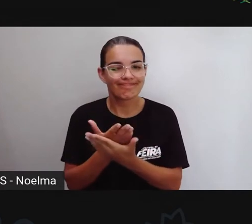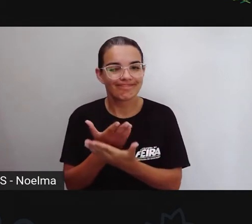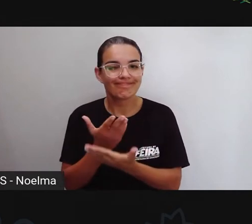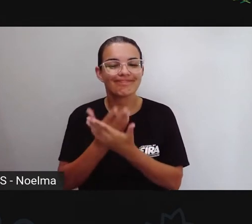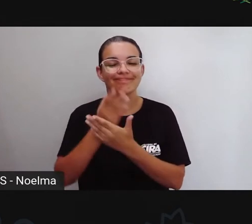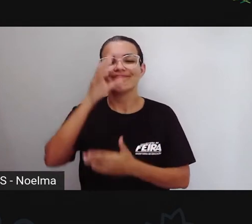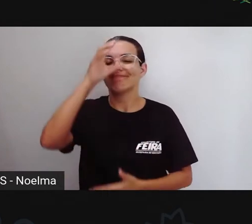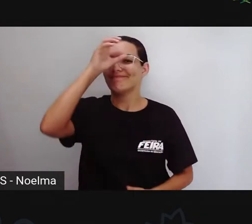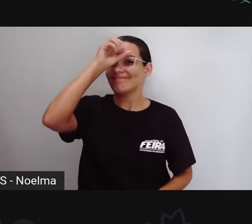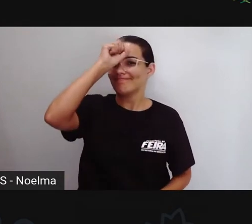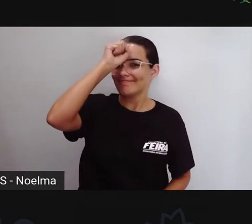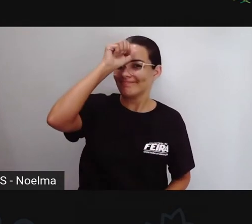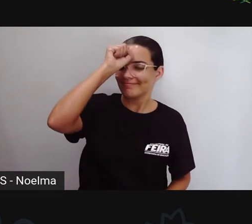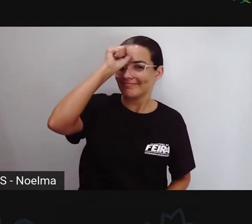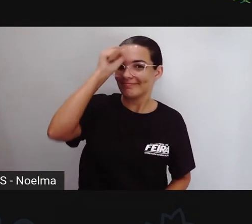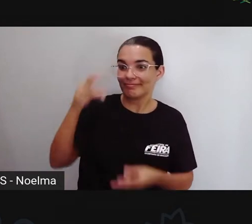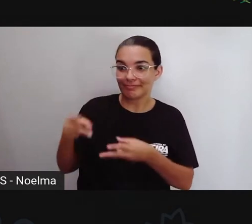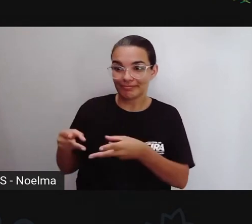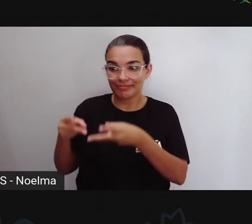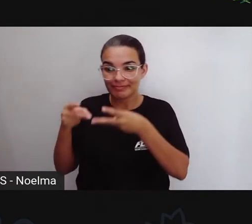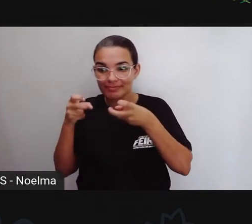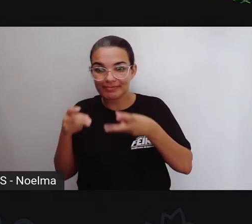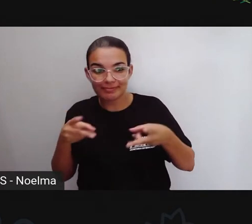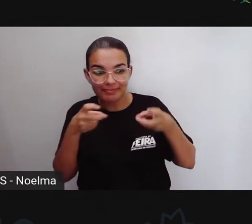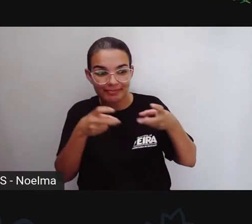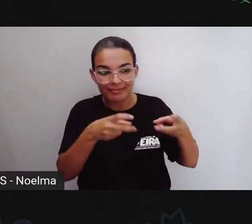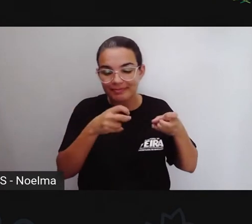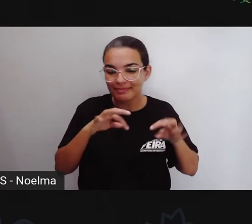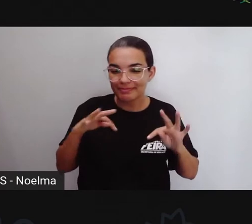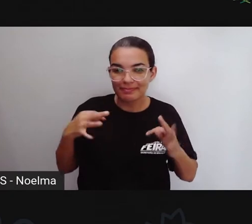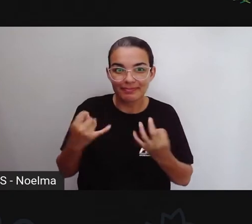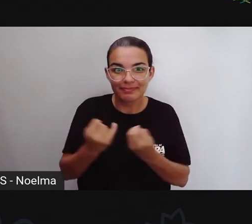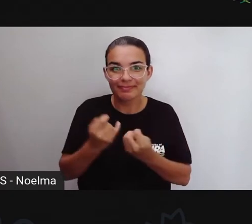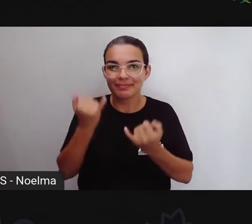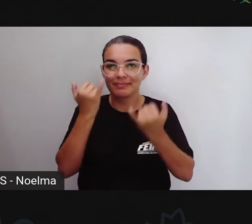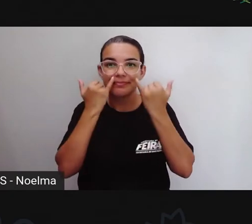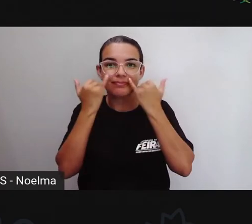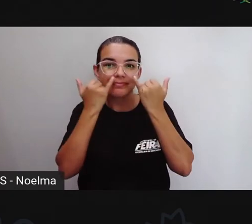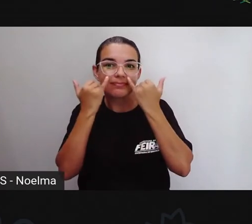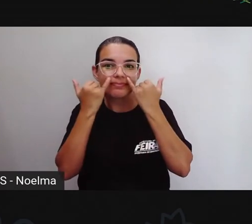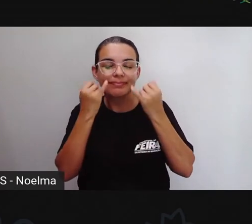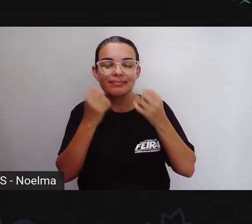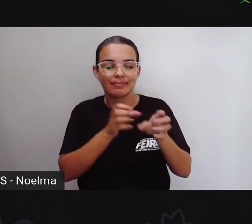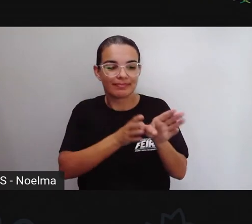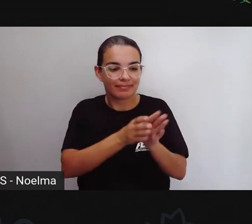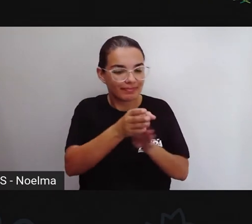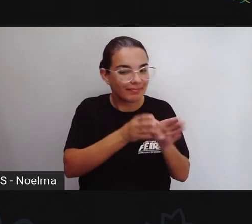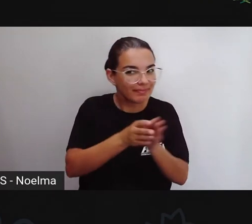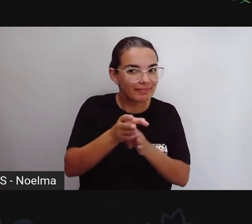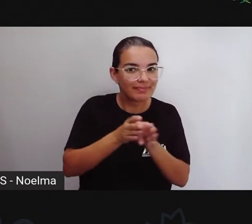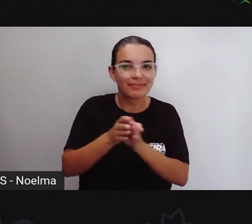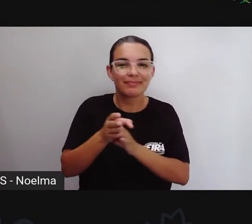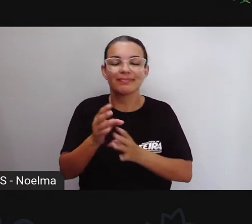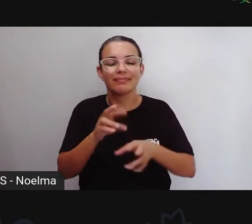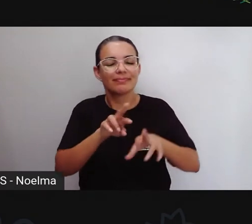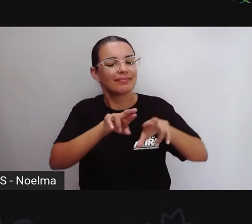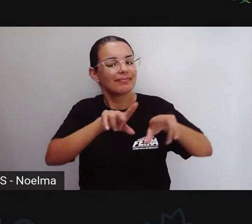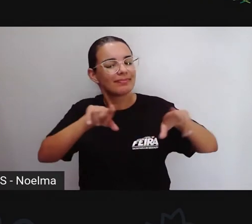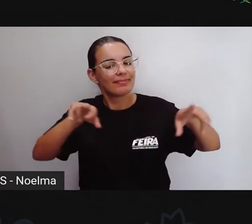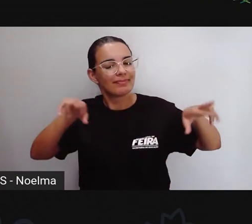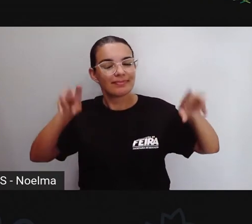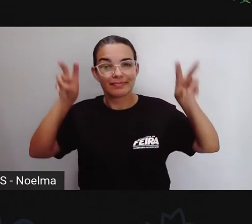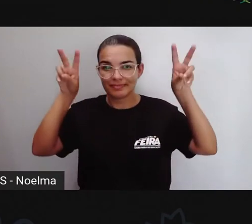aprendermos, vamos observarmos informações, instruções, orientações sobre diversos